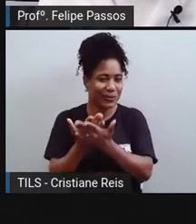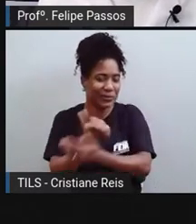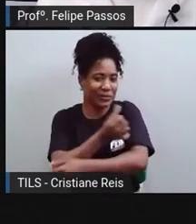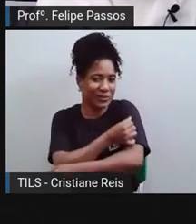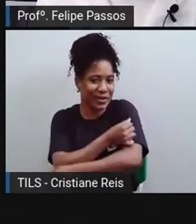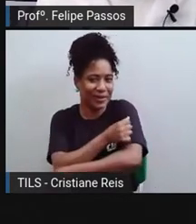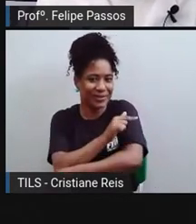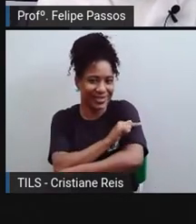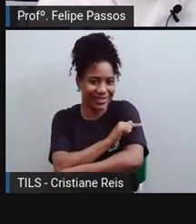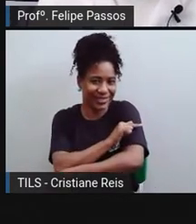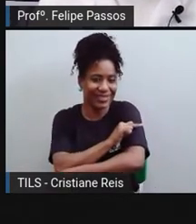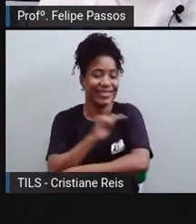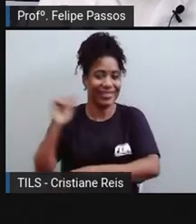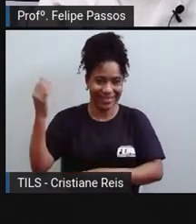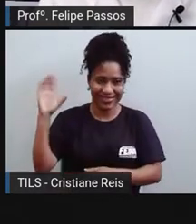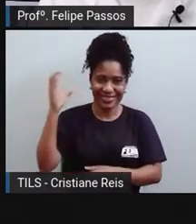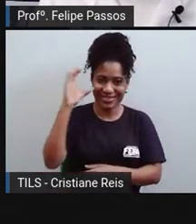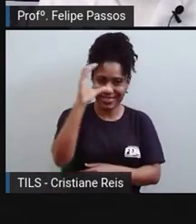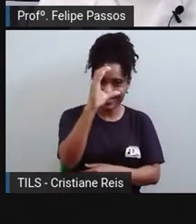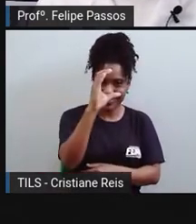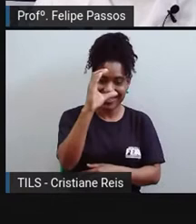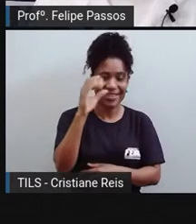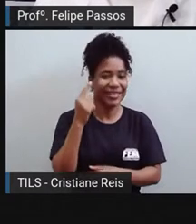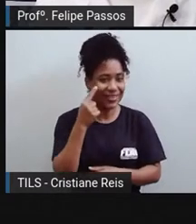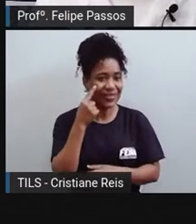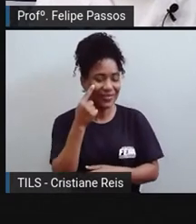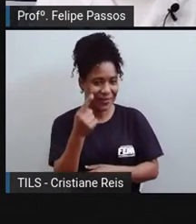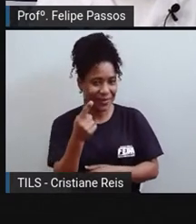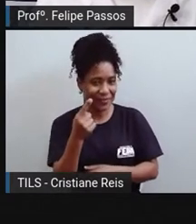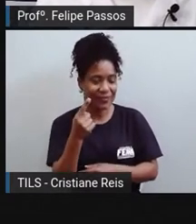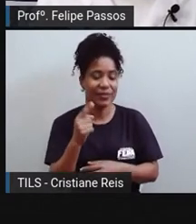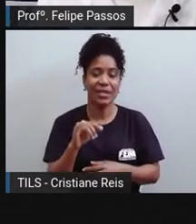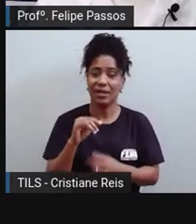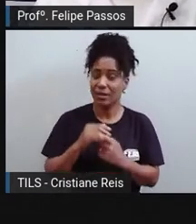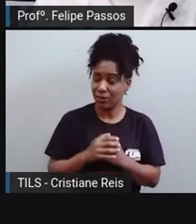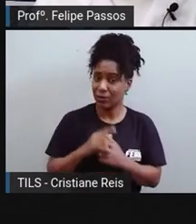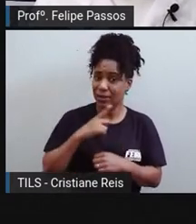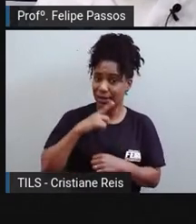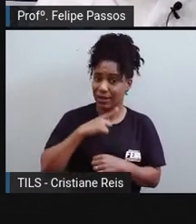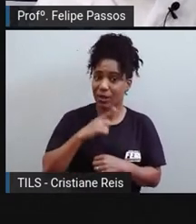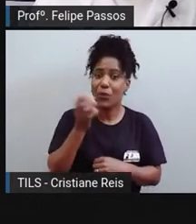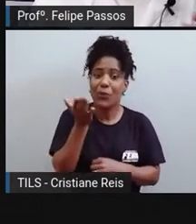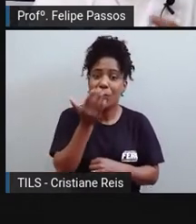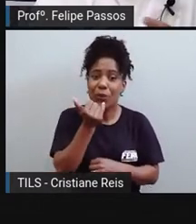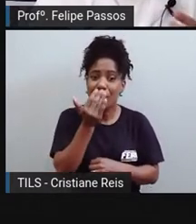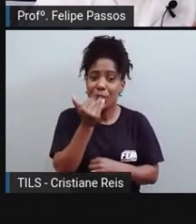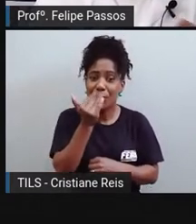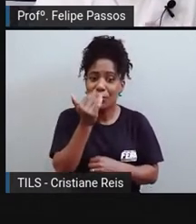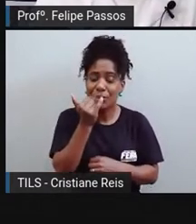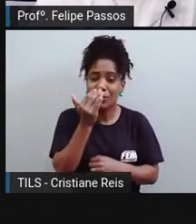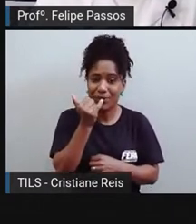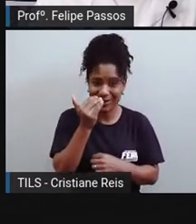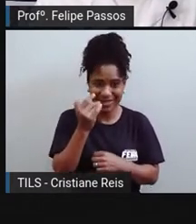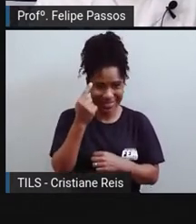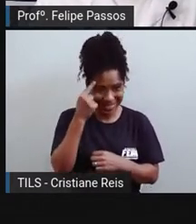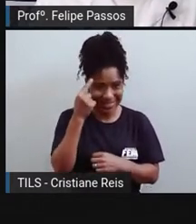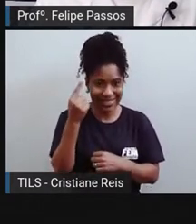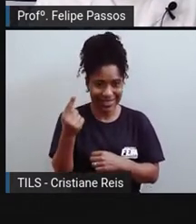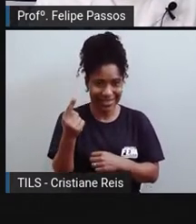tróficas. A palavra trófica tem a ver com alimento e redes, porque os seres vivos estão